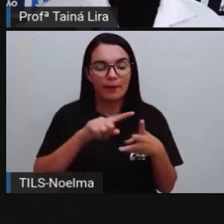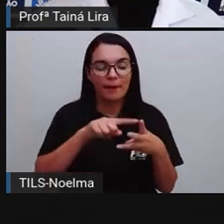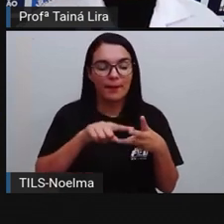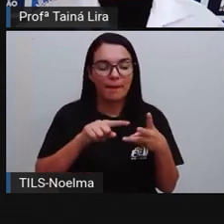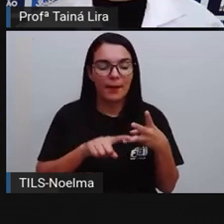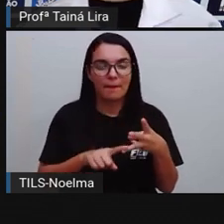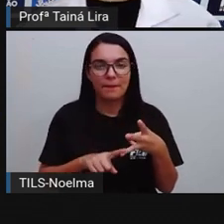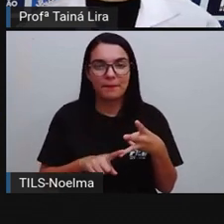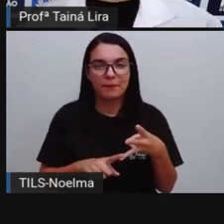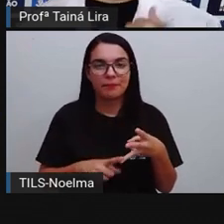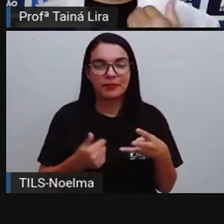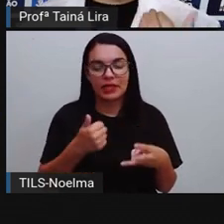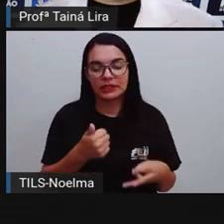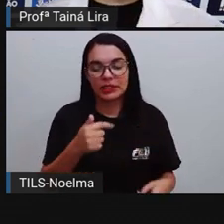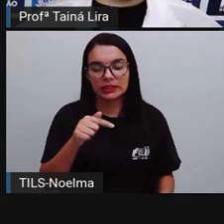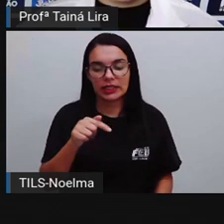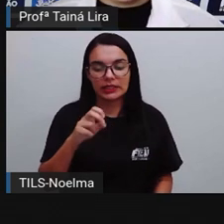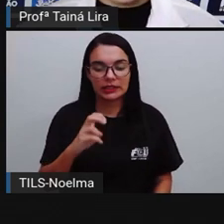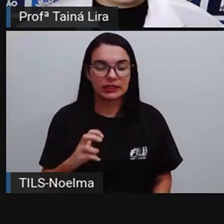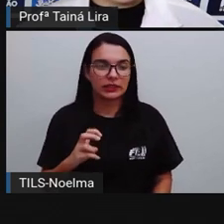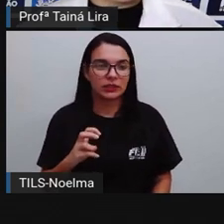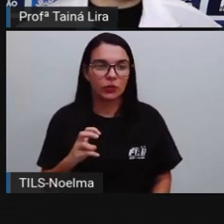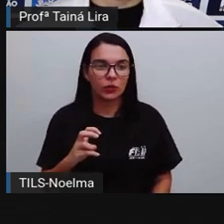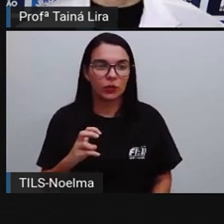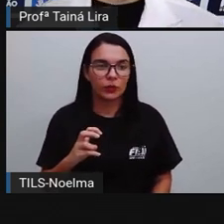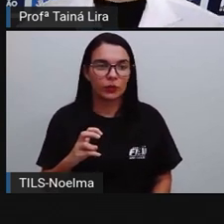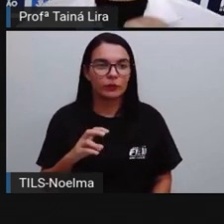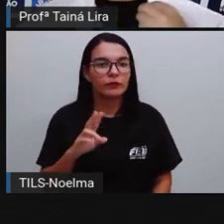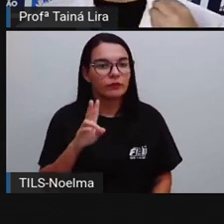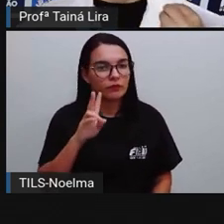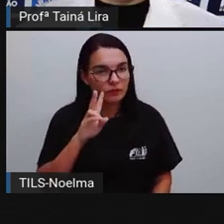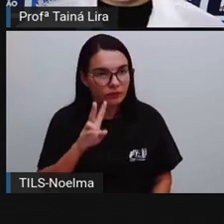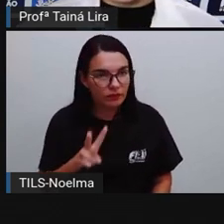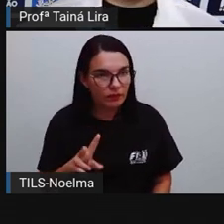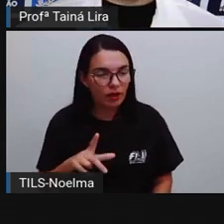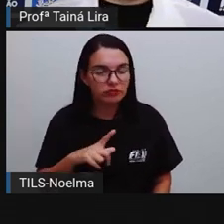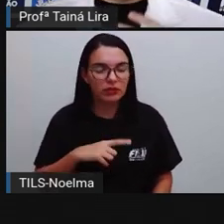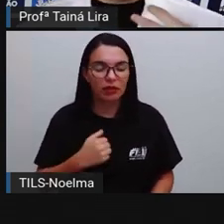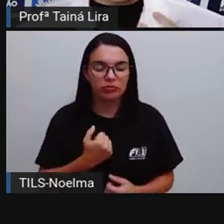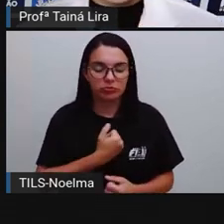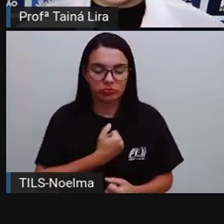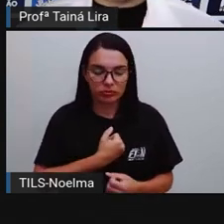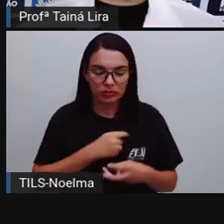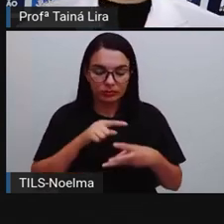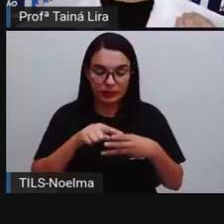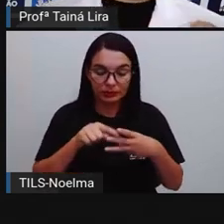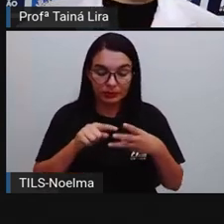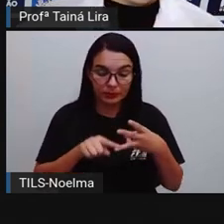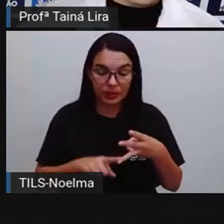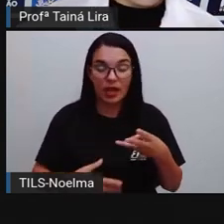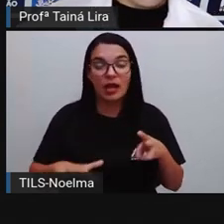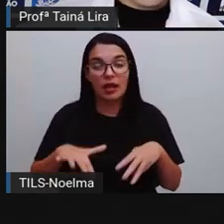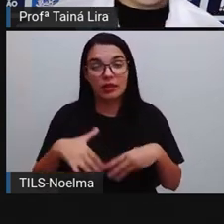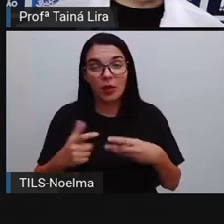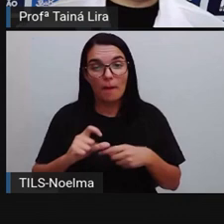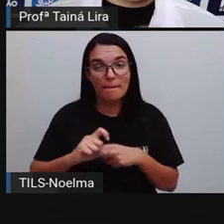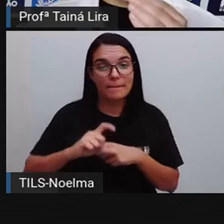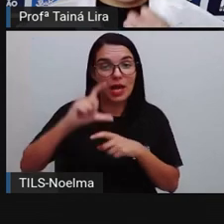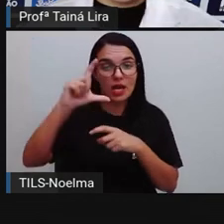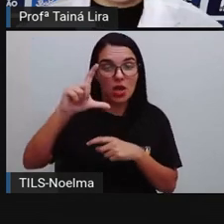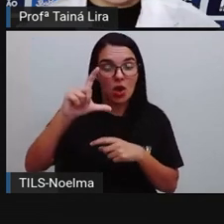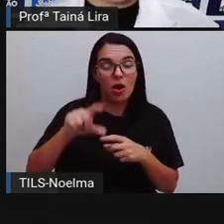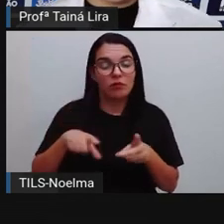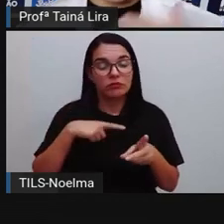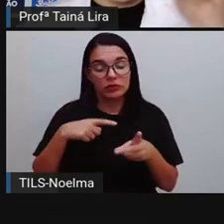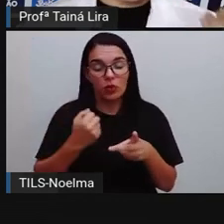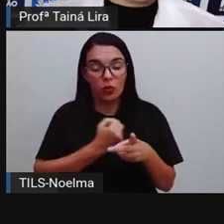Olha lá mais um. O 175, que é um número de três dígitos. É um número maior do que os números